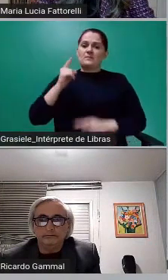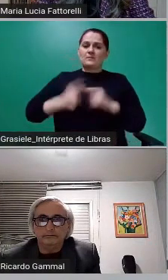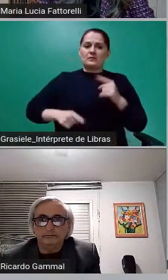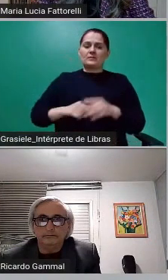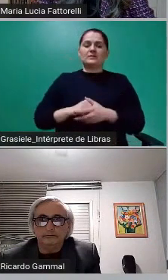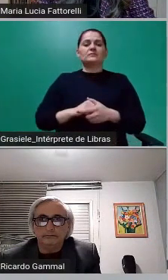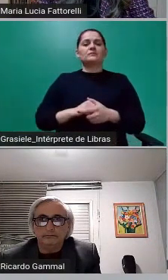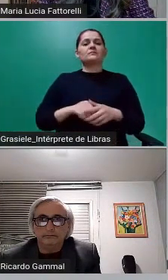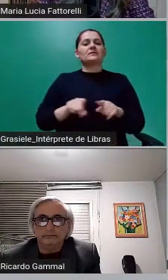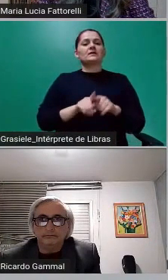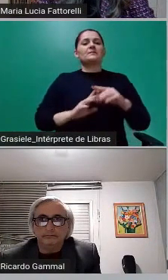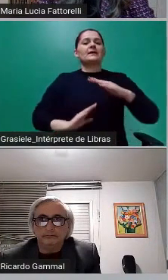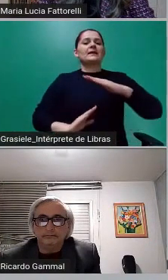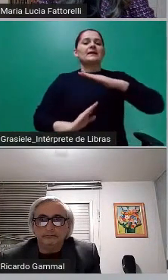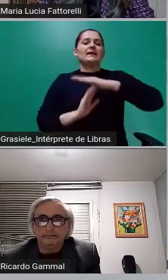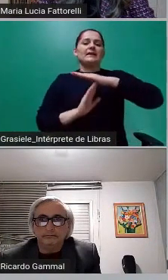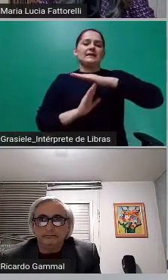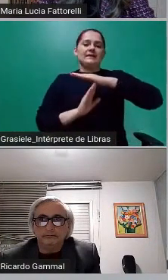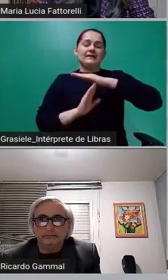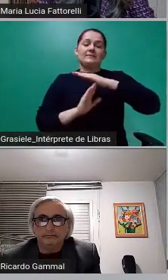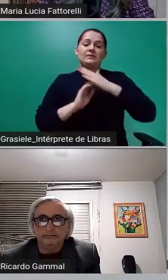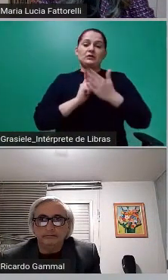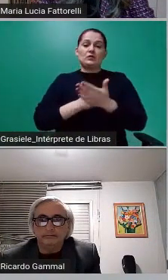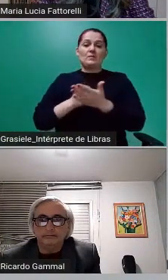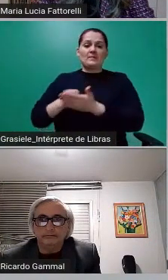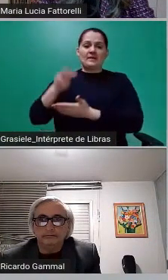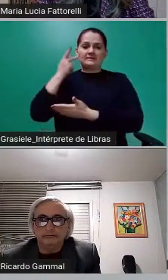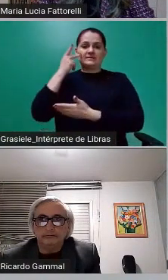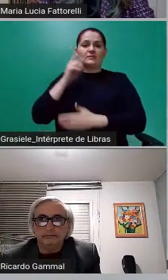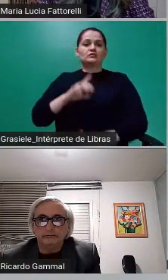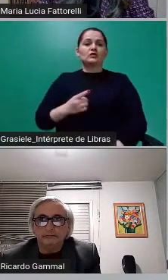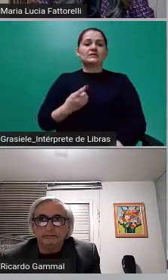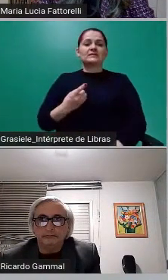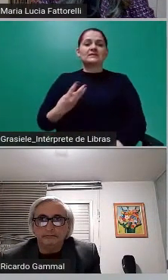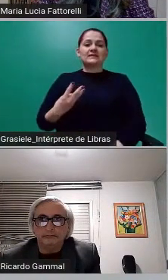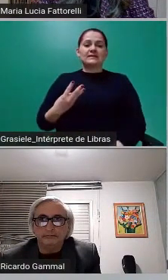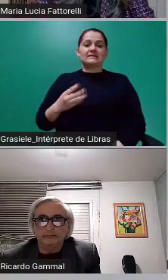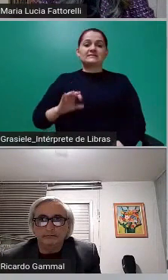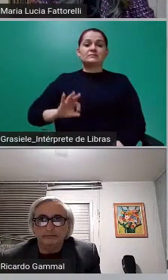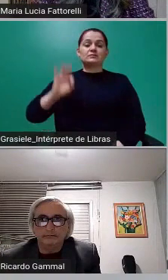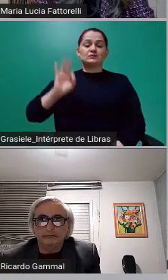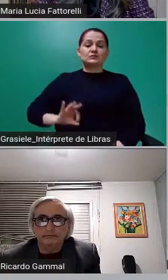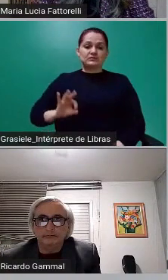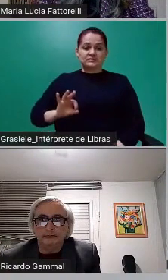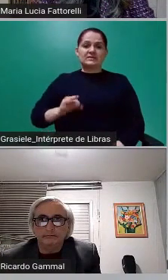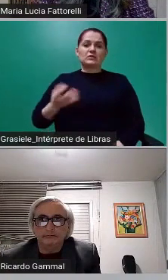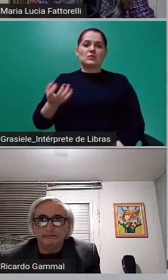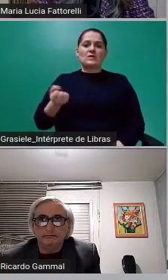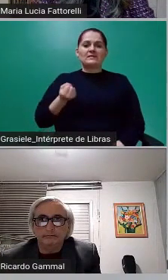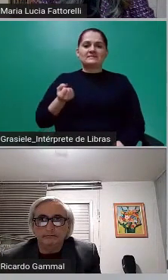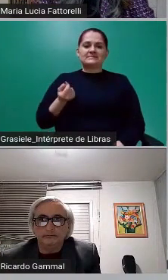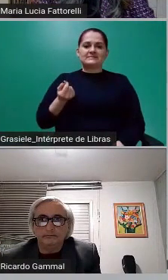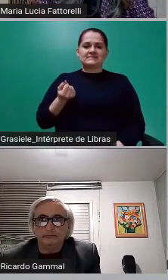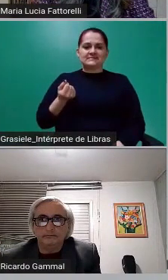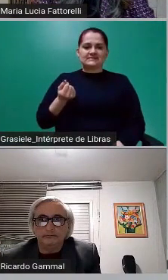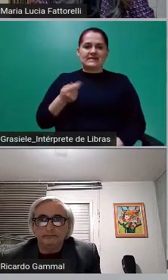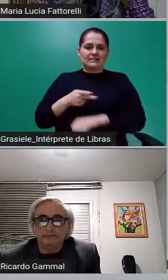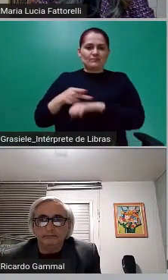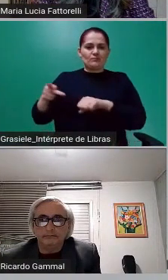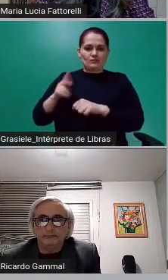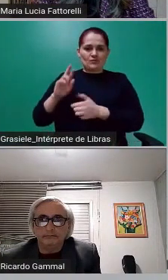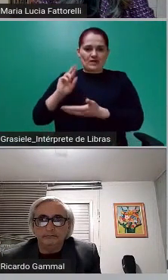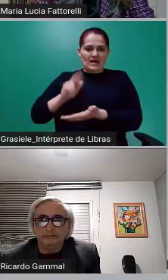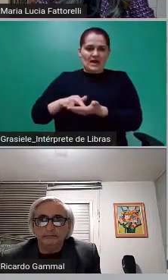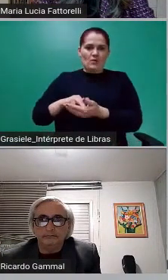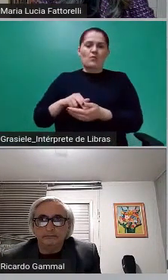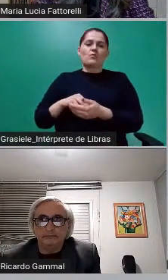13% da receita líquida real e o valor excedente teria que ser incorporado ao saldo